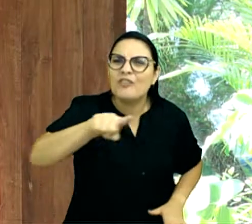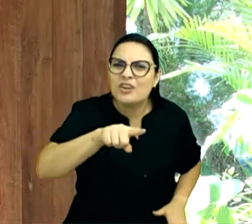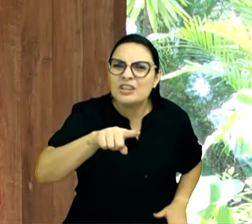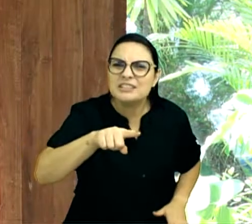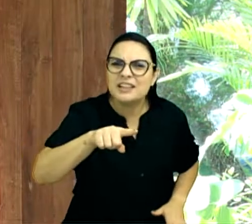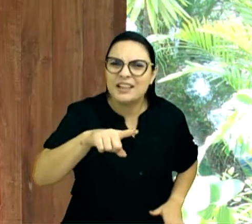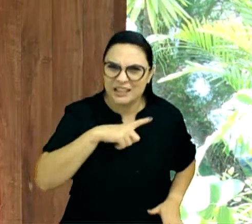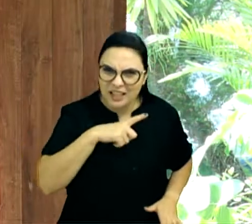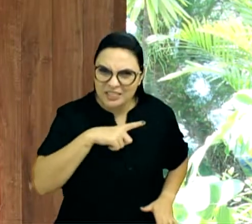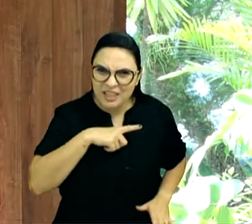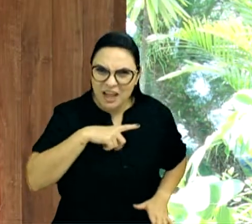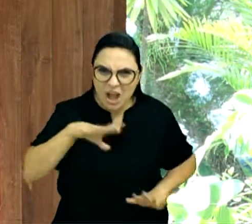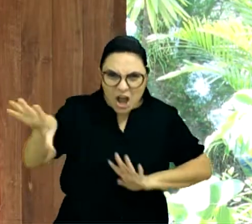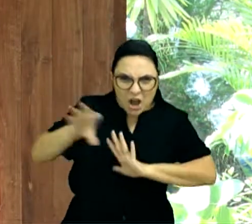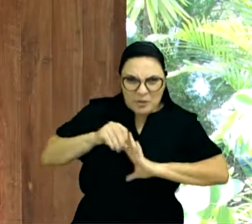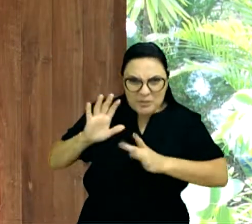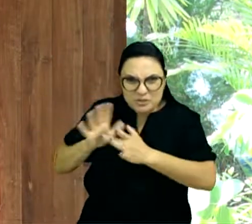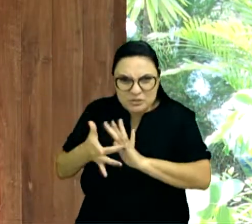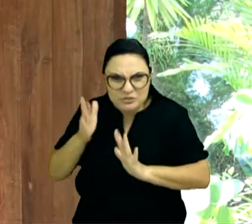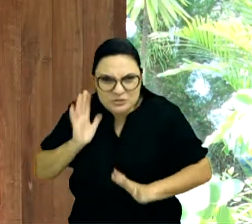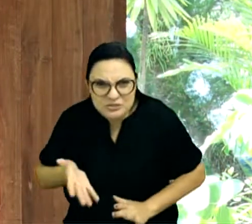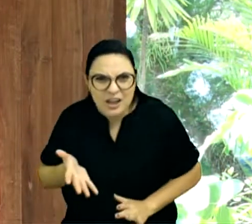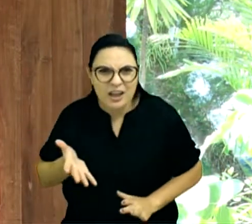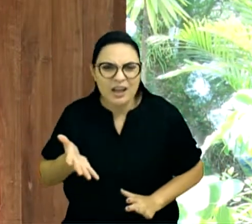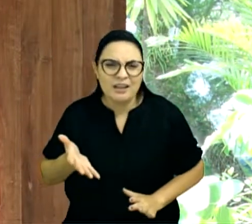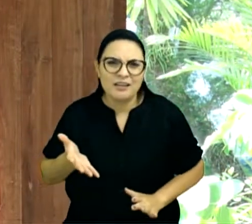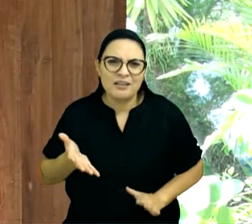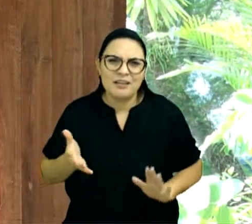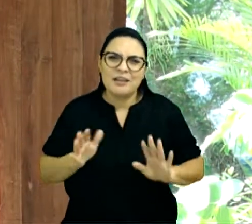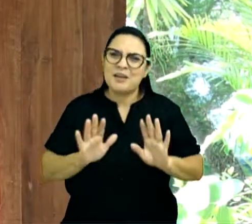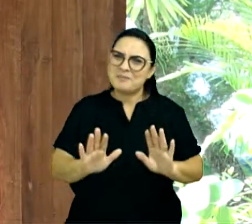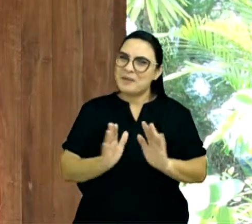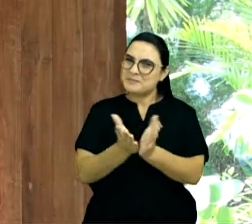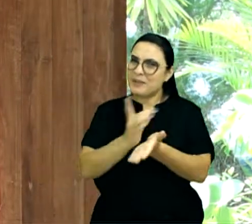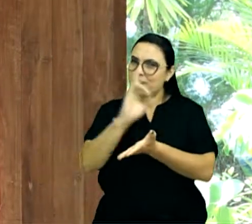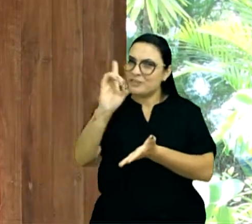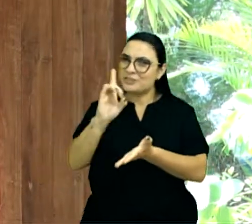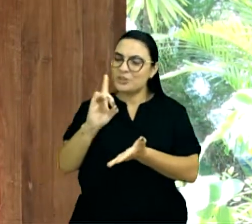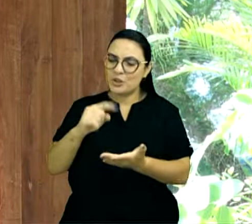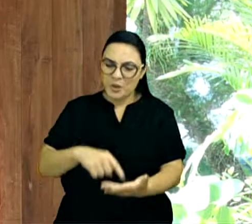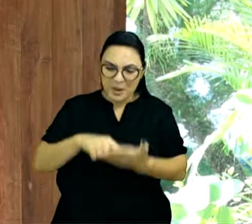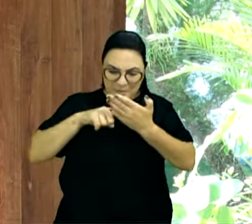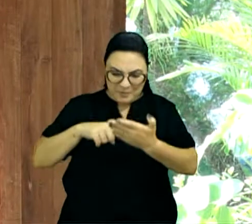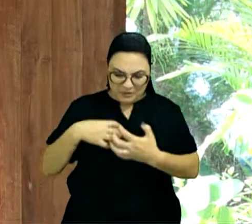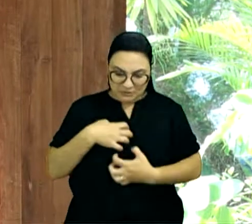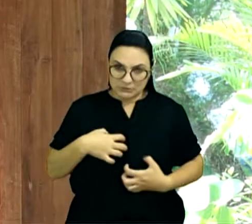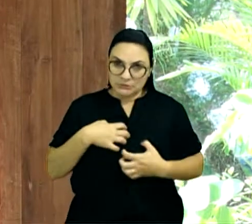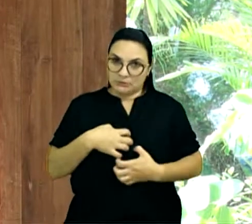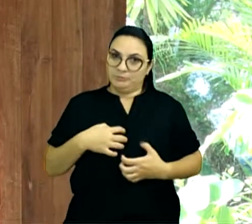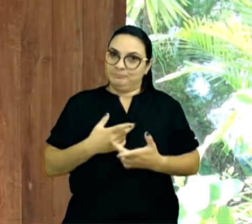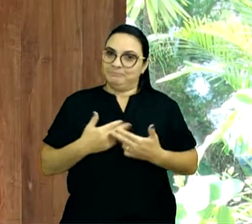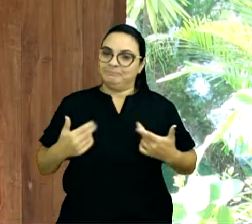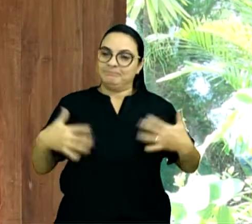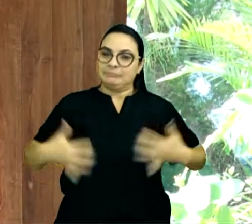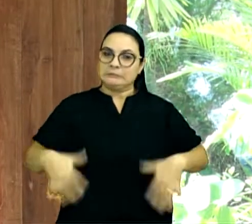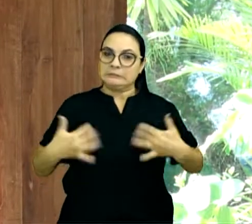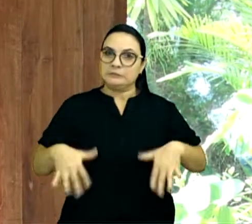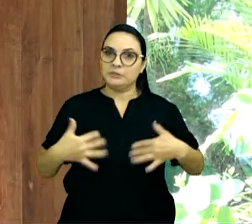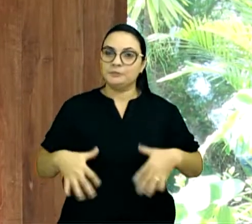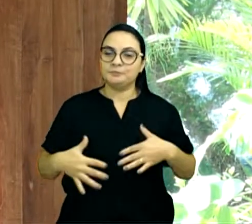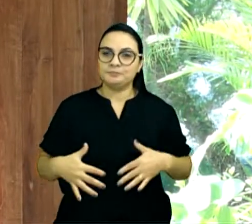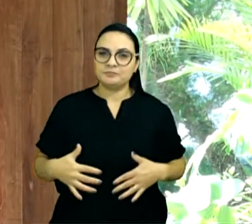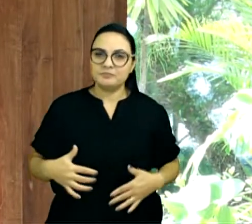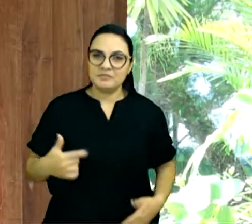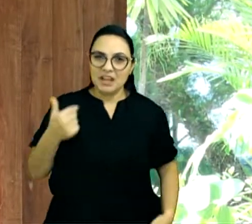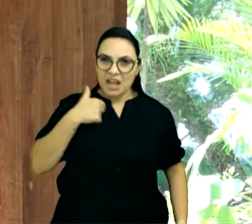confronto. E quando eu estava estudando, a palavra estava me confrontando, e eu quero confrontar você também. Não só eu